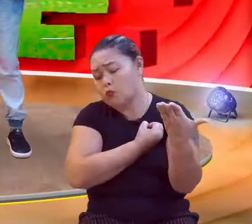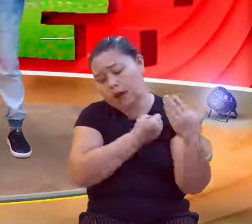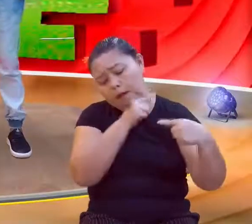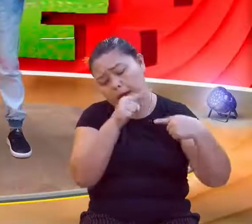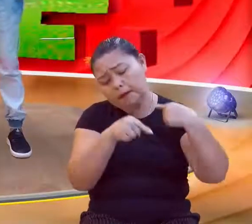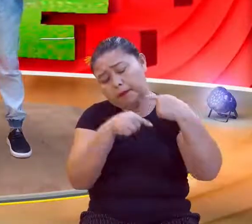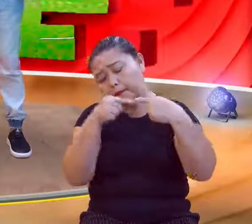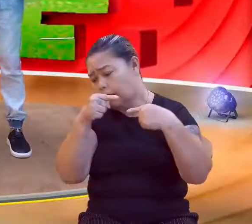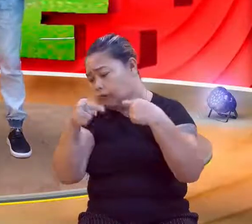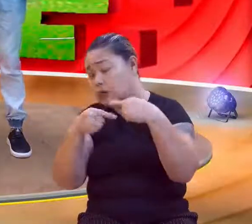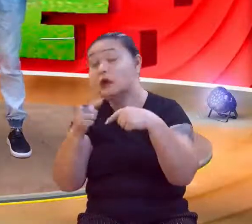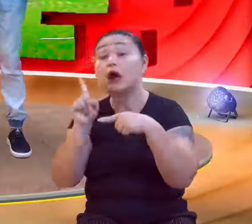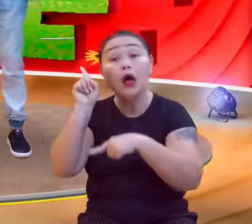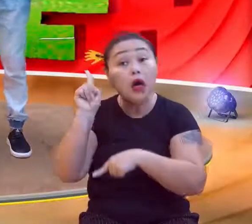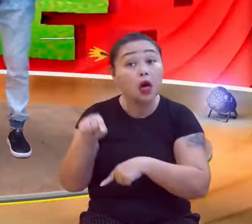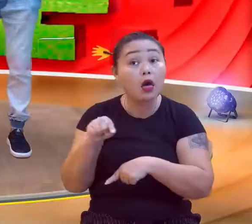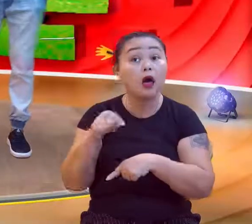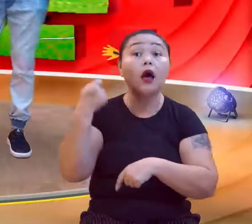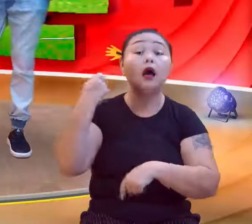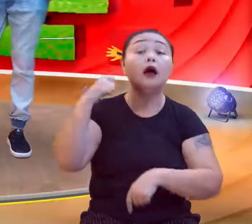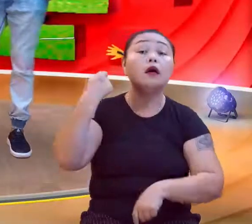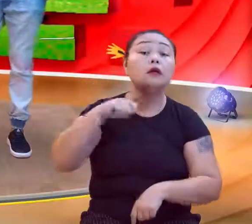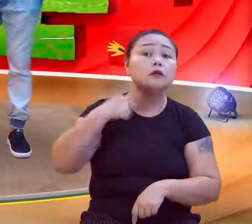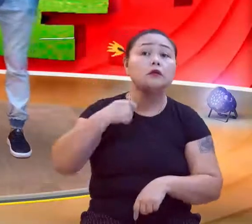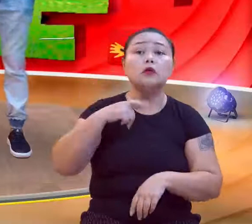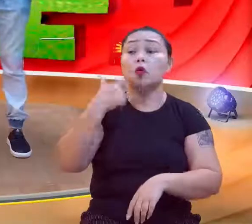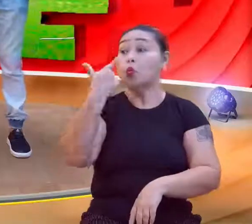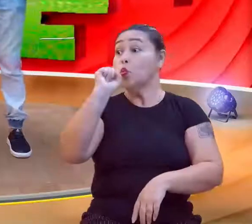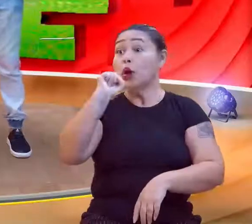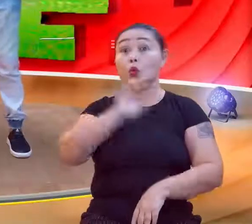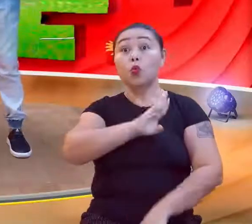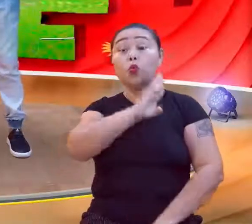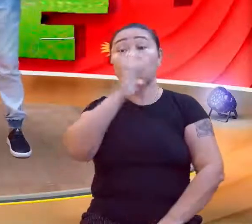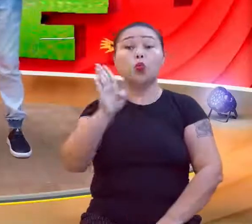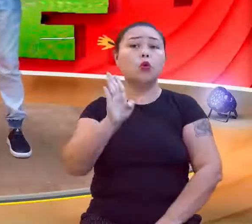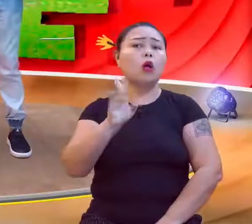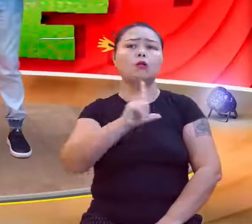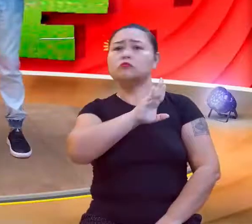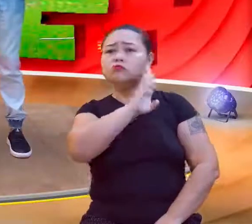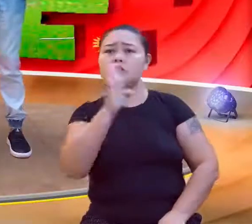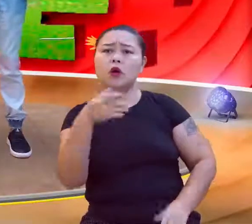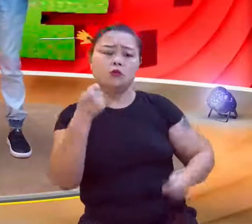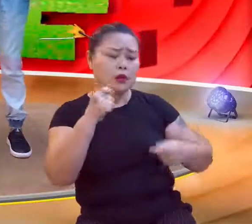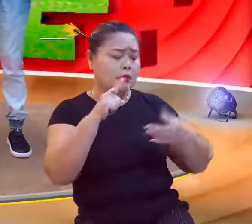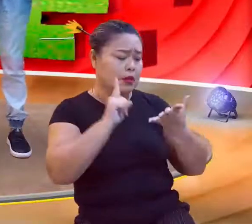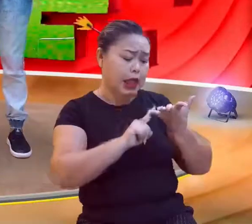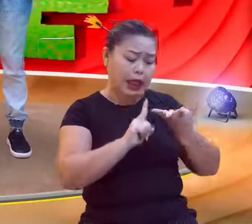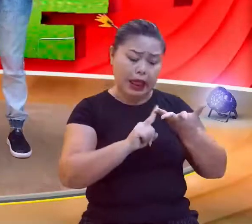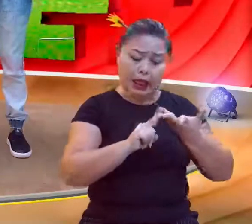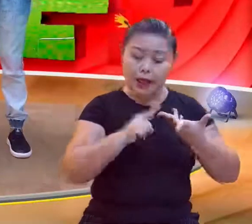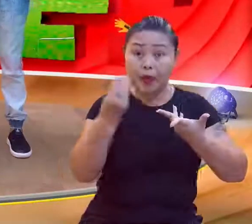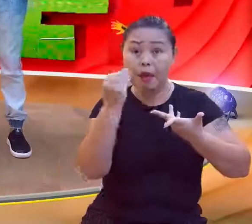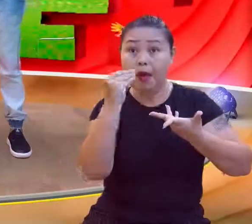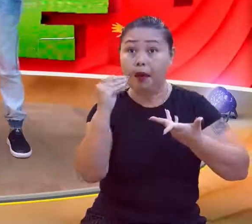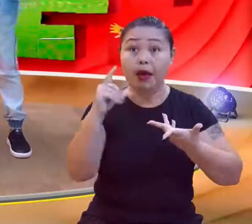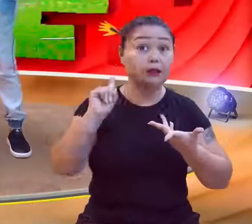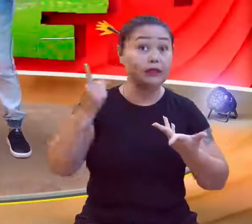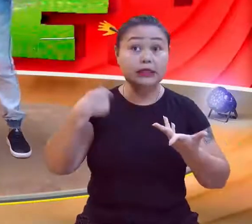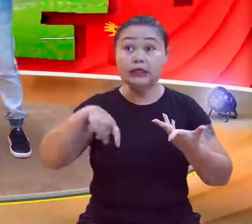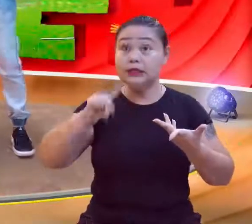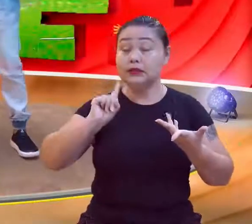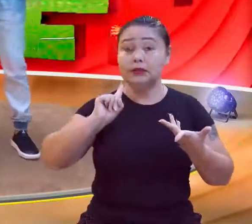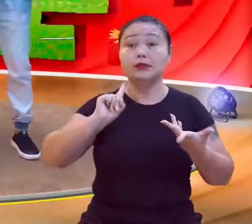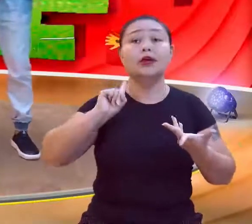isso. É a gente precisar do A do vigésimo oitavo termo e a gente ir direto nele. Não precisa passar por todos os demais, né? Isso. Que é a grande